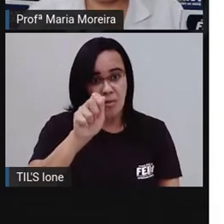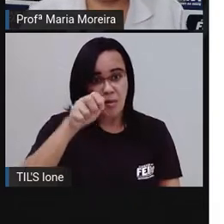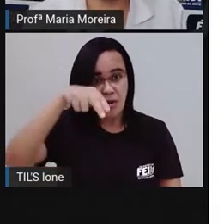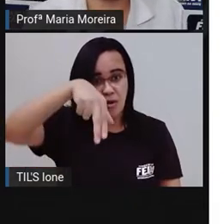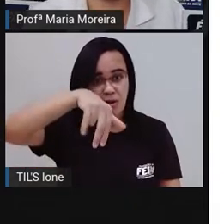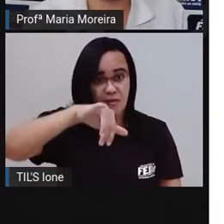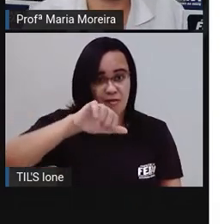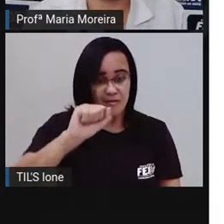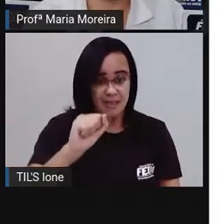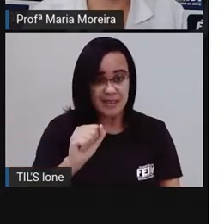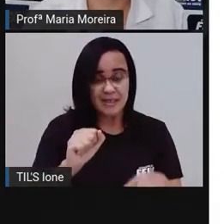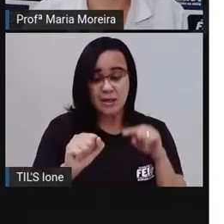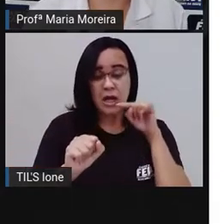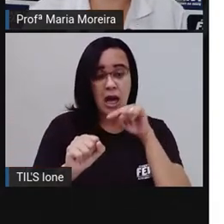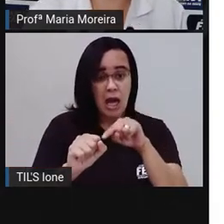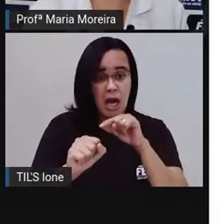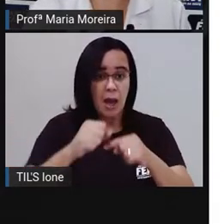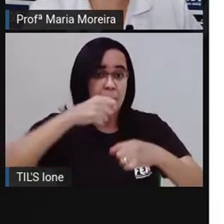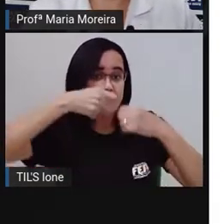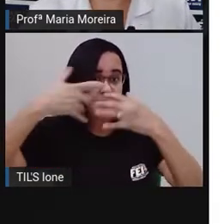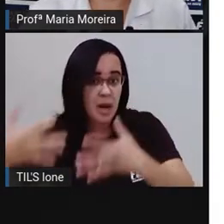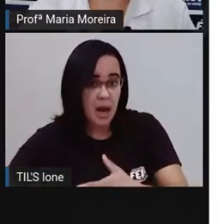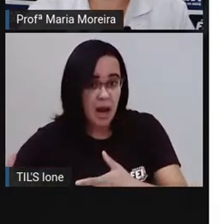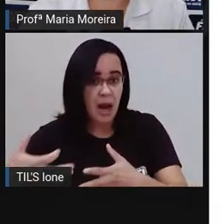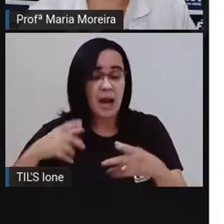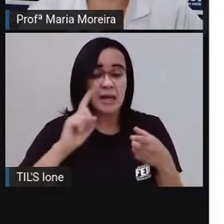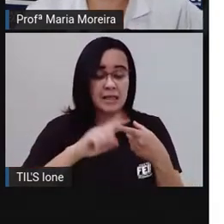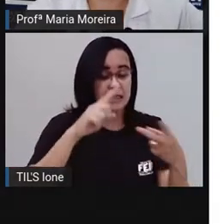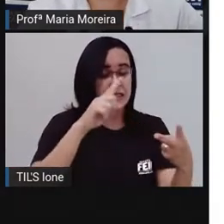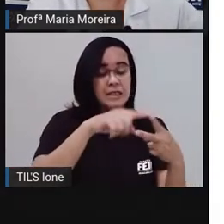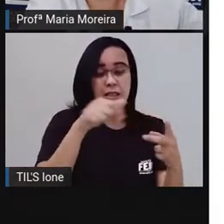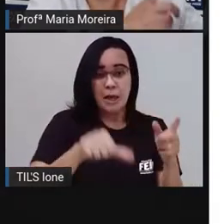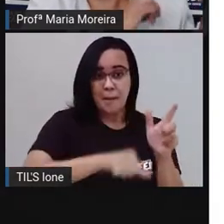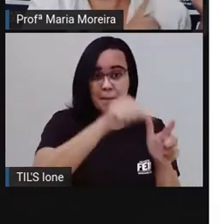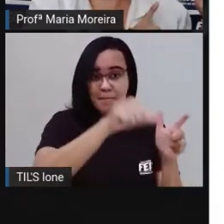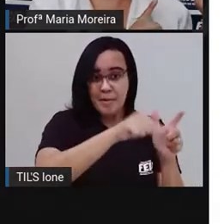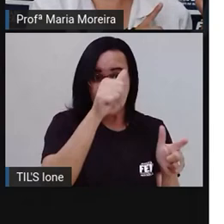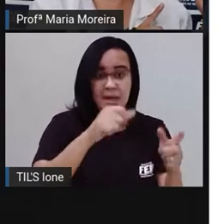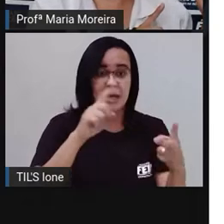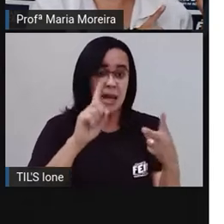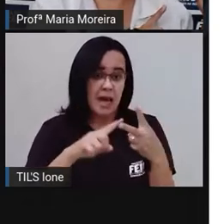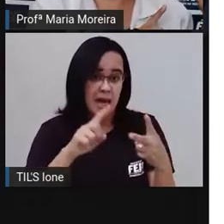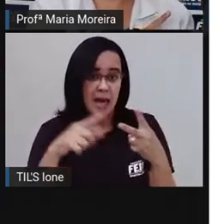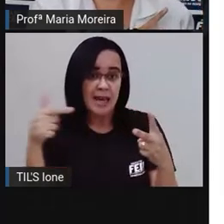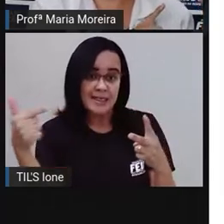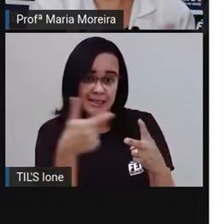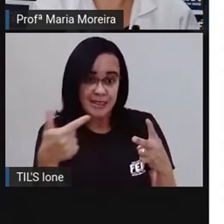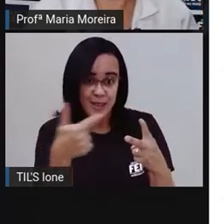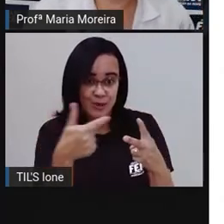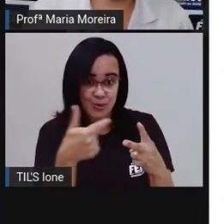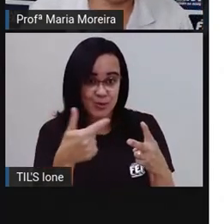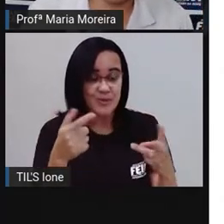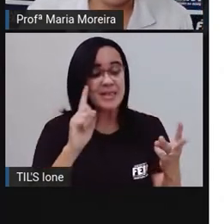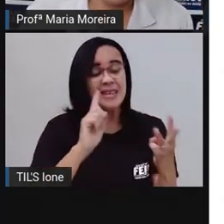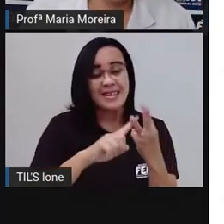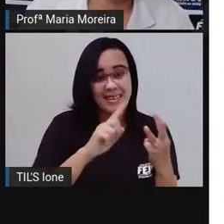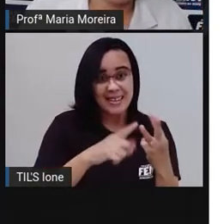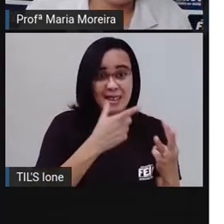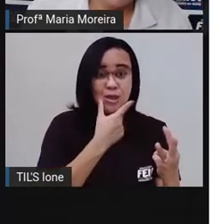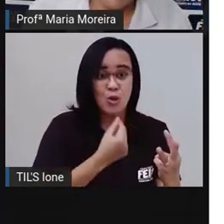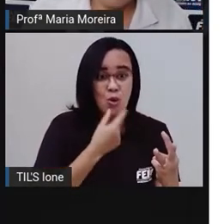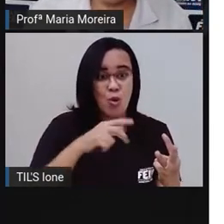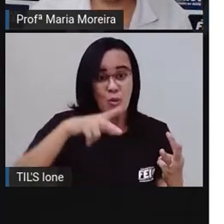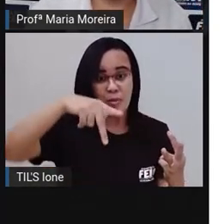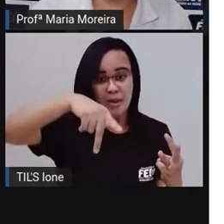provânia passa a ser a primeira pessoa, eu passo a ser a Suzana na segunda. E se a gente está falando mal de Pedro, Pedro é quem? A